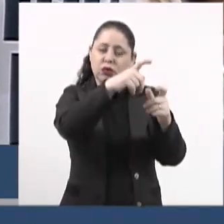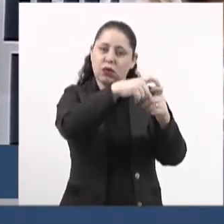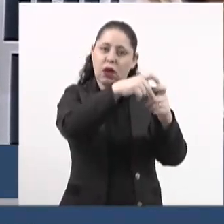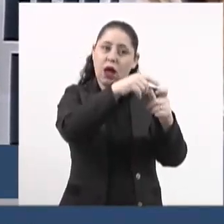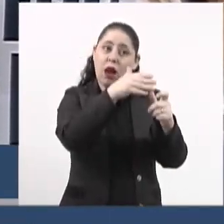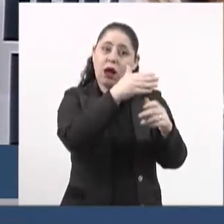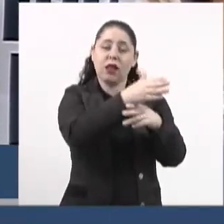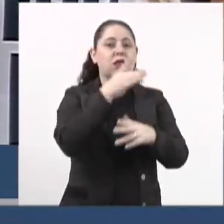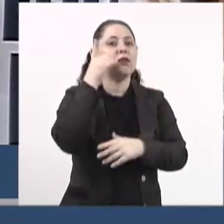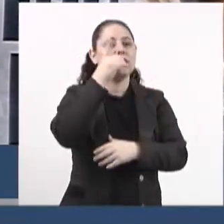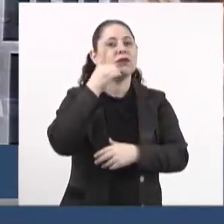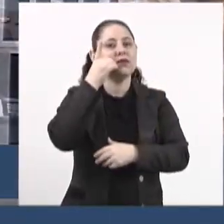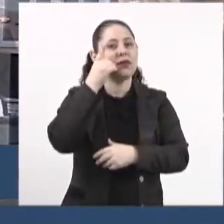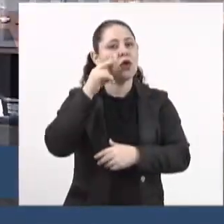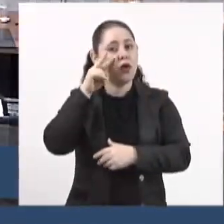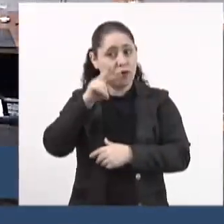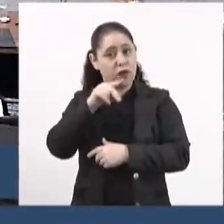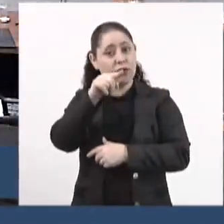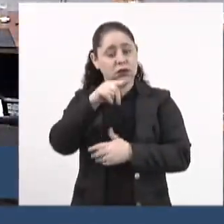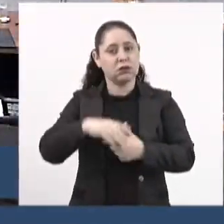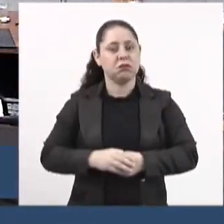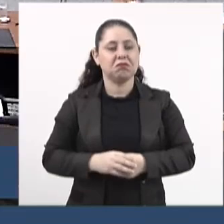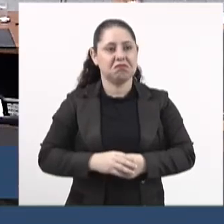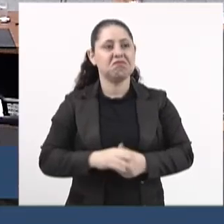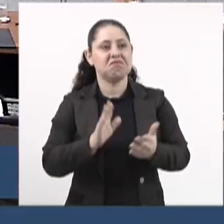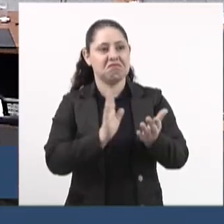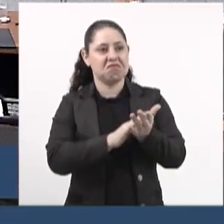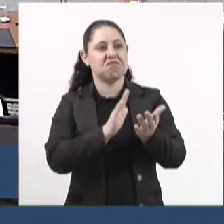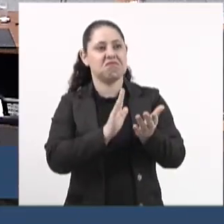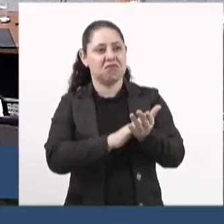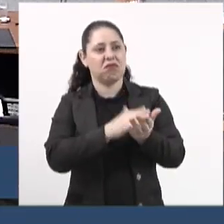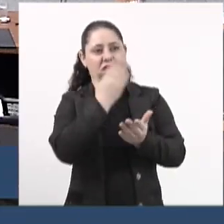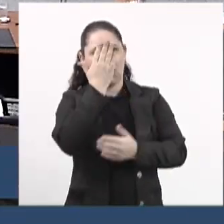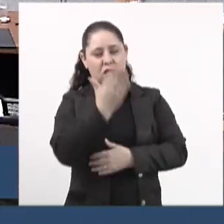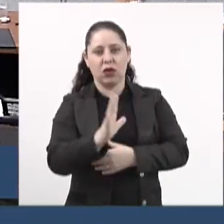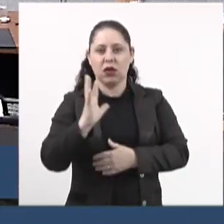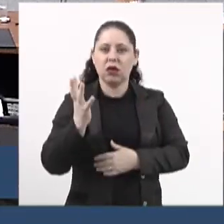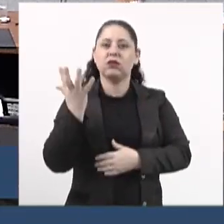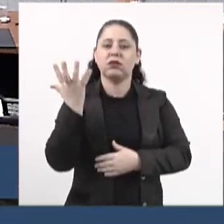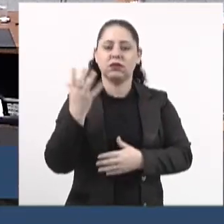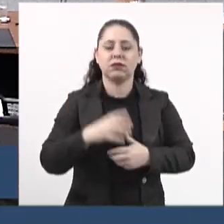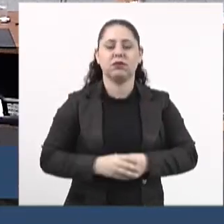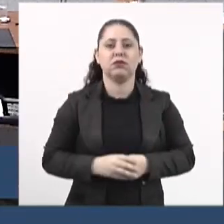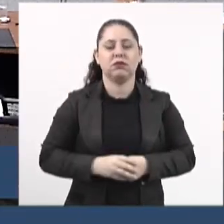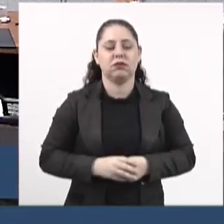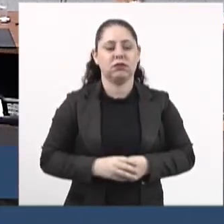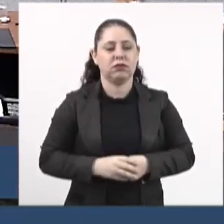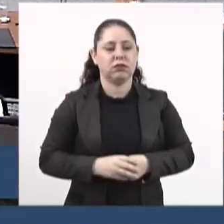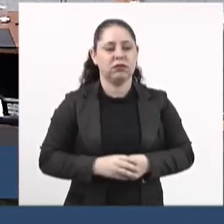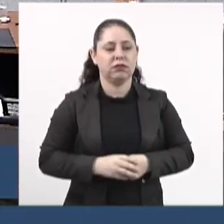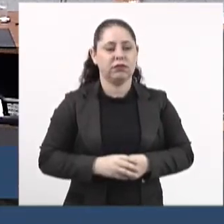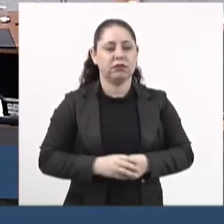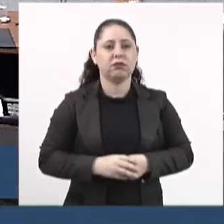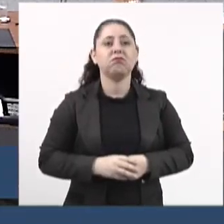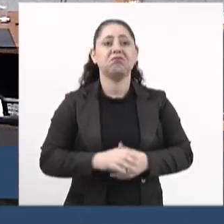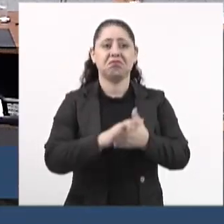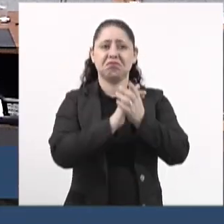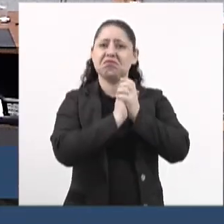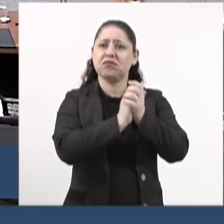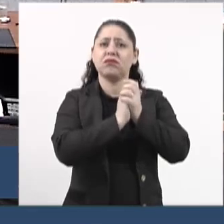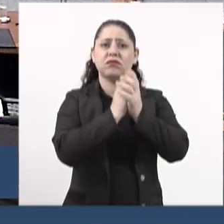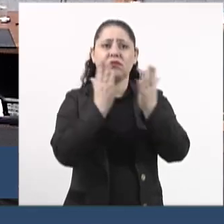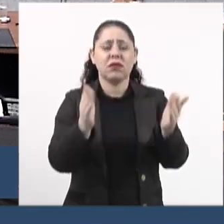E aí, deputado, eu vi o senhor até reconhecendo tudo o que aconteceu. O senhor elogiou a todos.